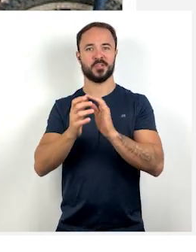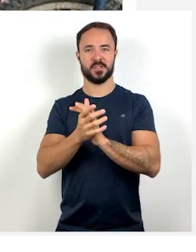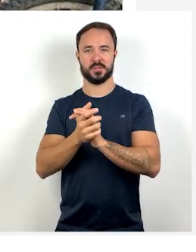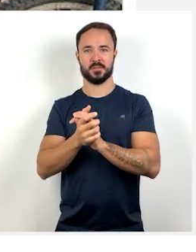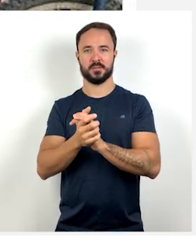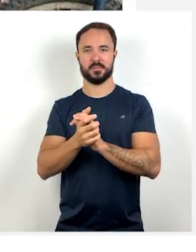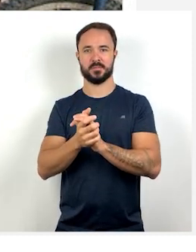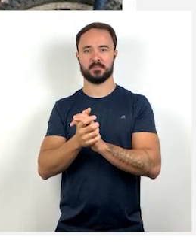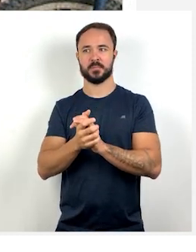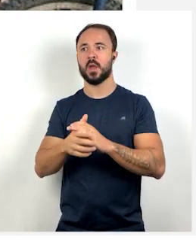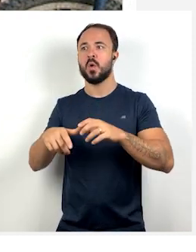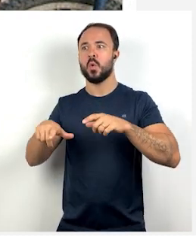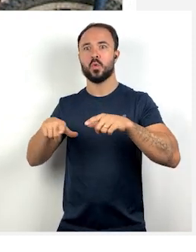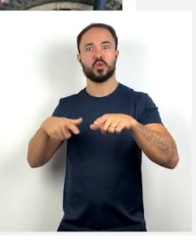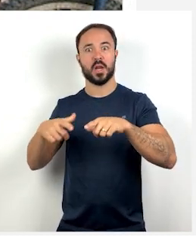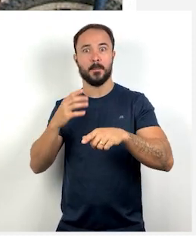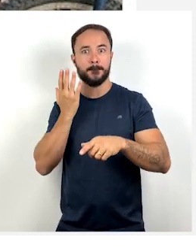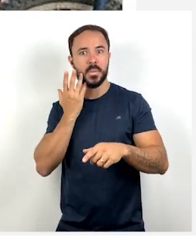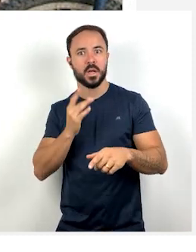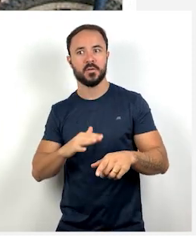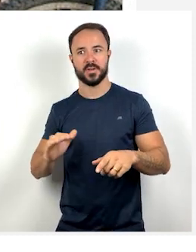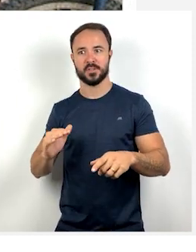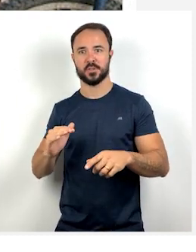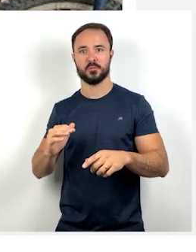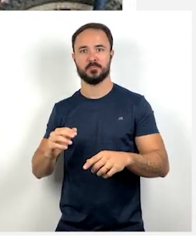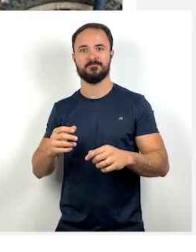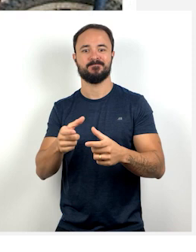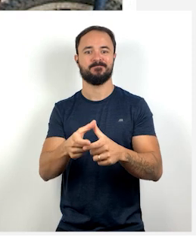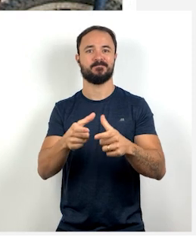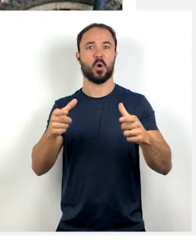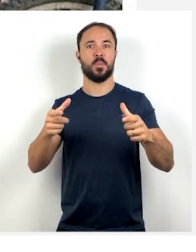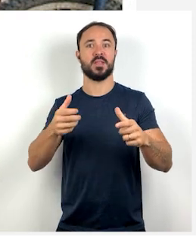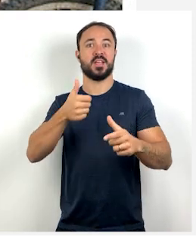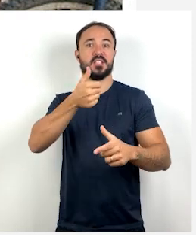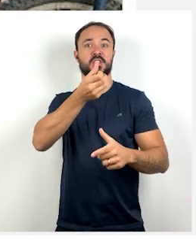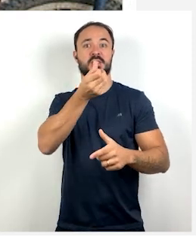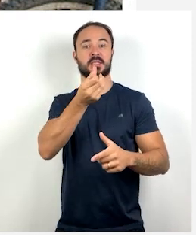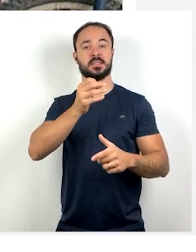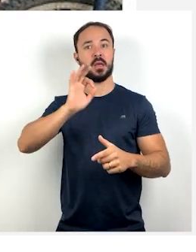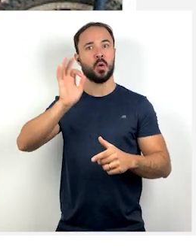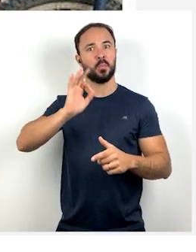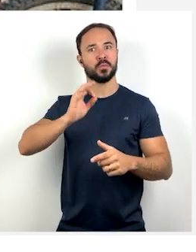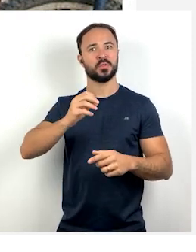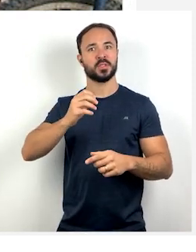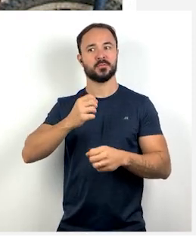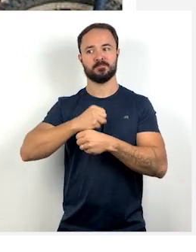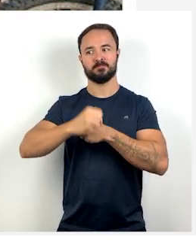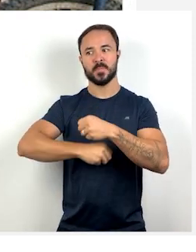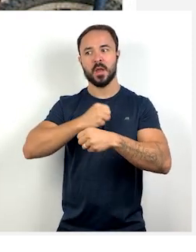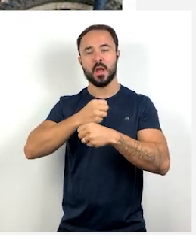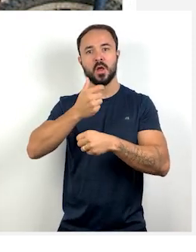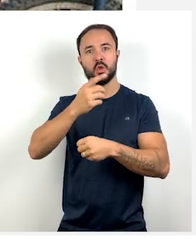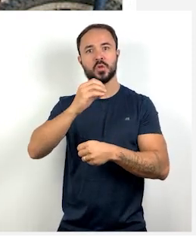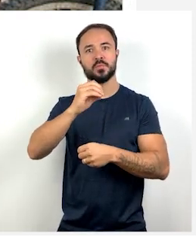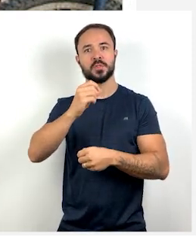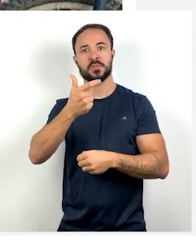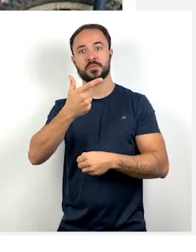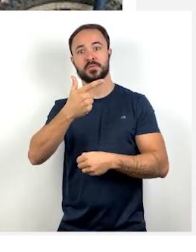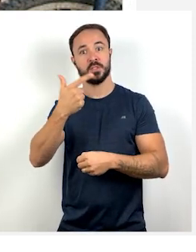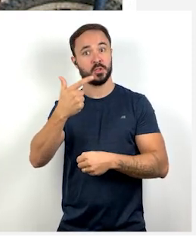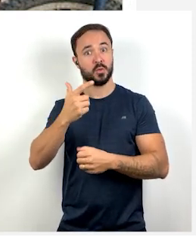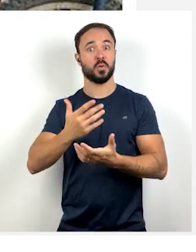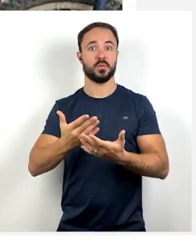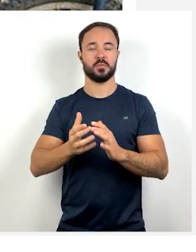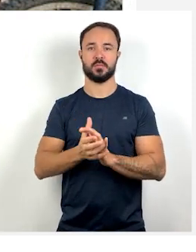16% em 2022, né? Aqui a gente tem, por exemplo, uma jovem, uma criança, né? Que está